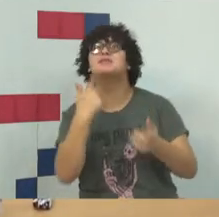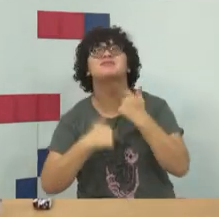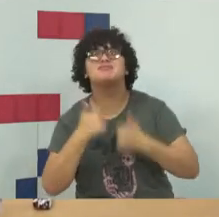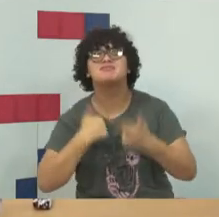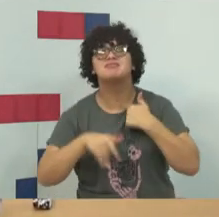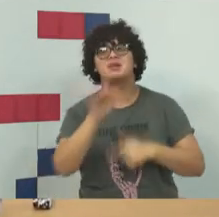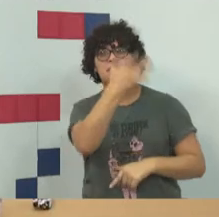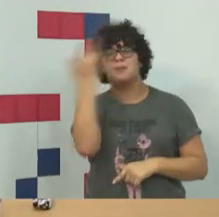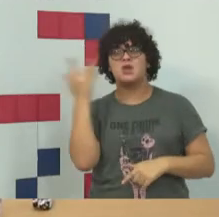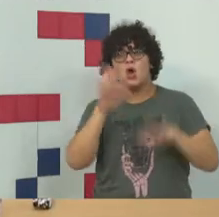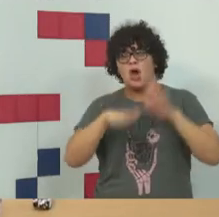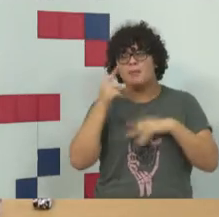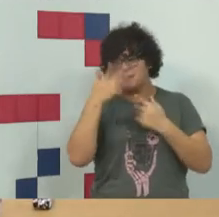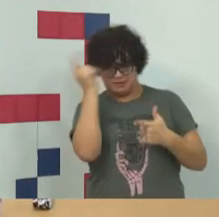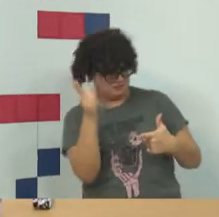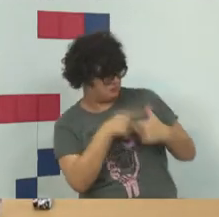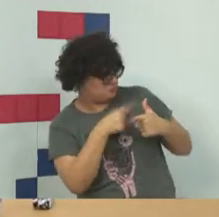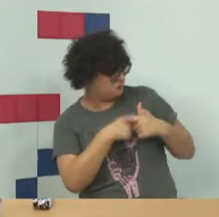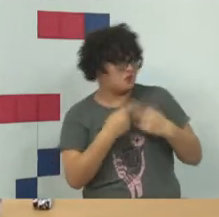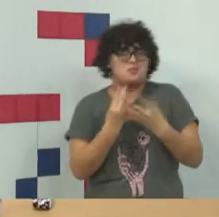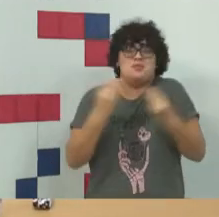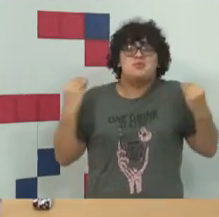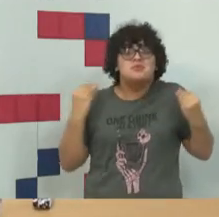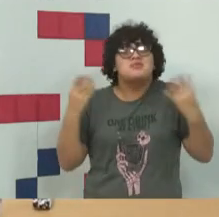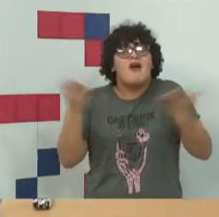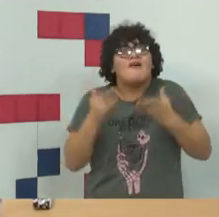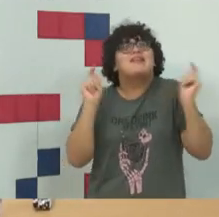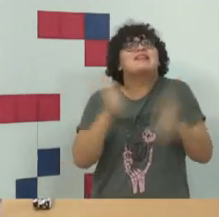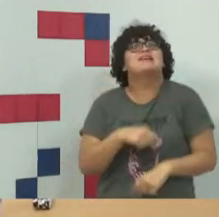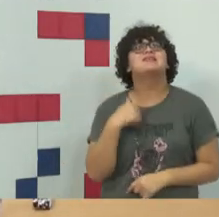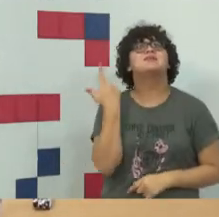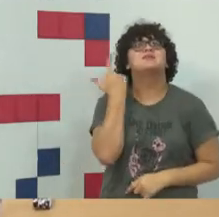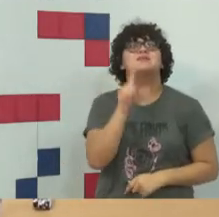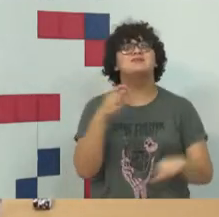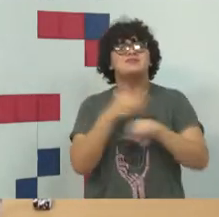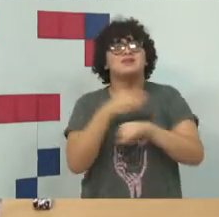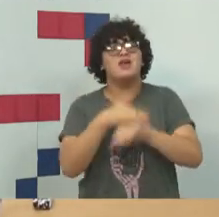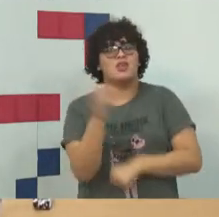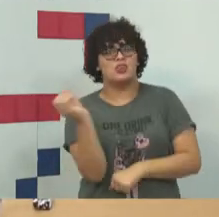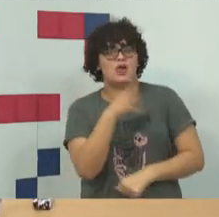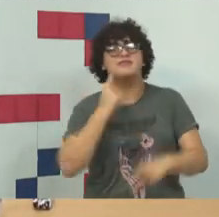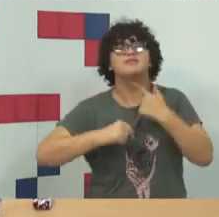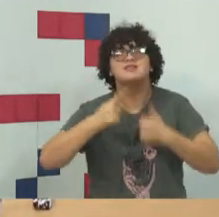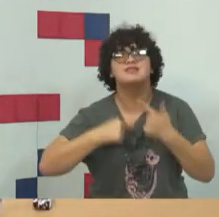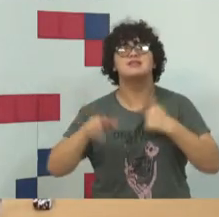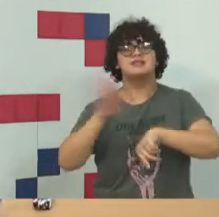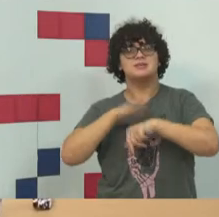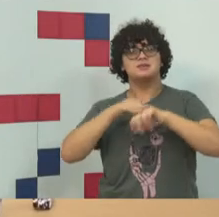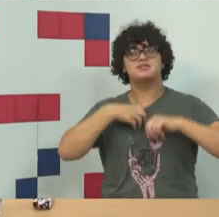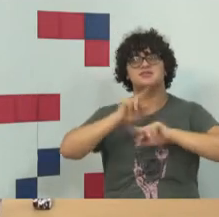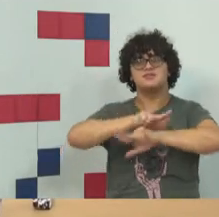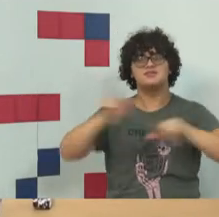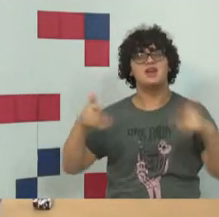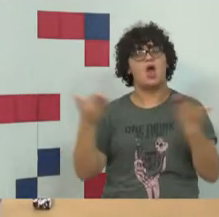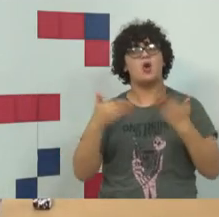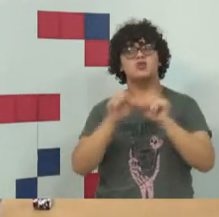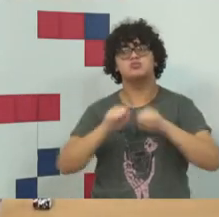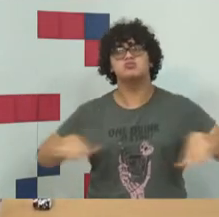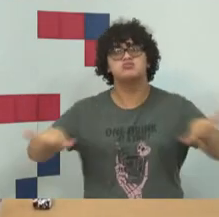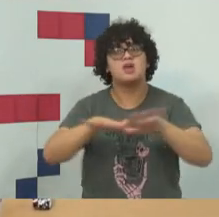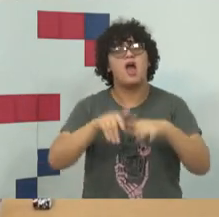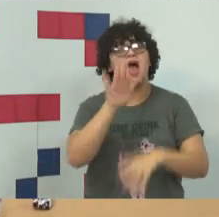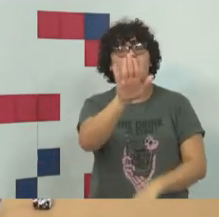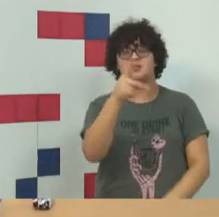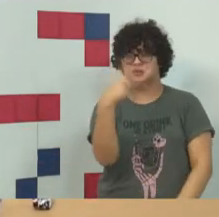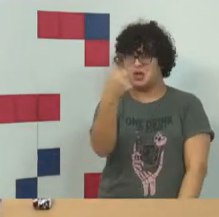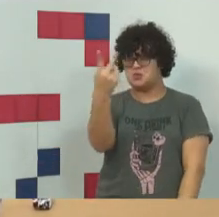das pessoas se endividarem e adquirirem novos aparelhos para conseguir se encaixar no novo momento, no novo modelo de sociedade. O segundo